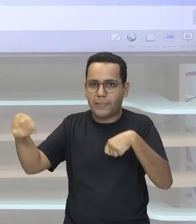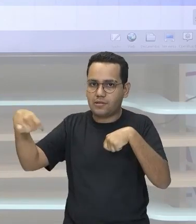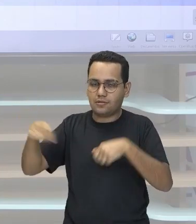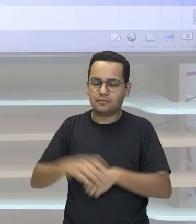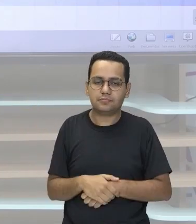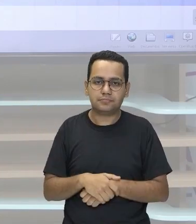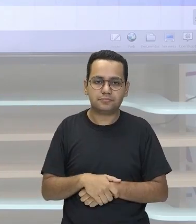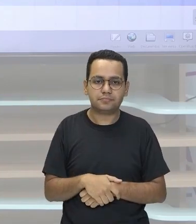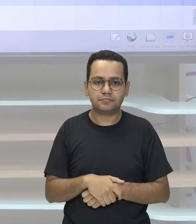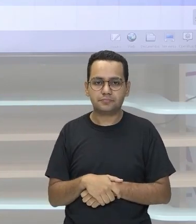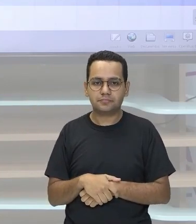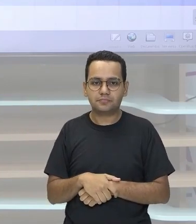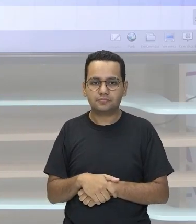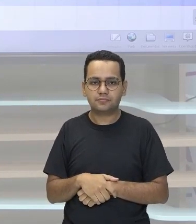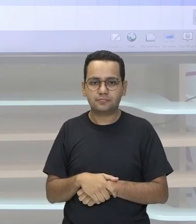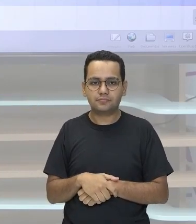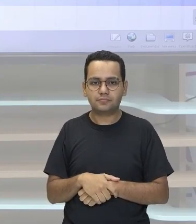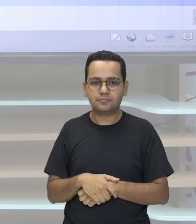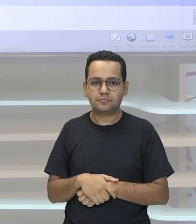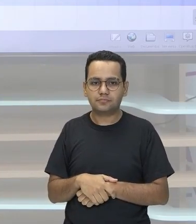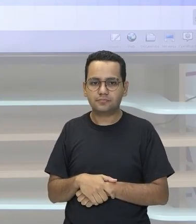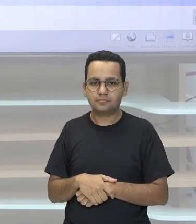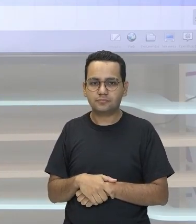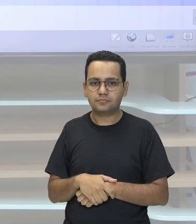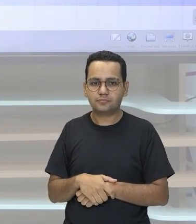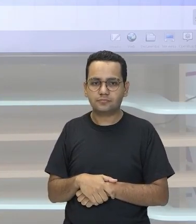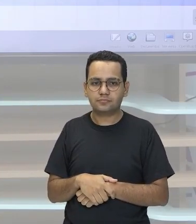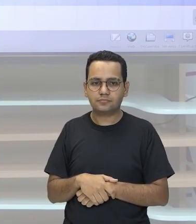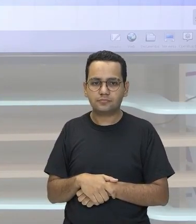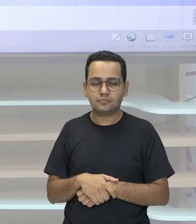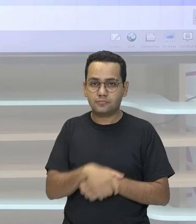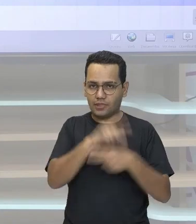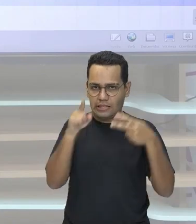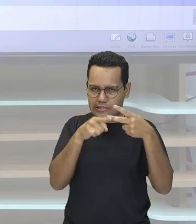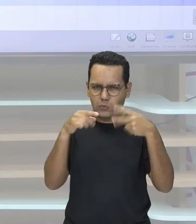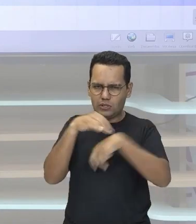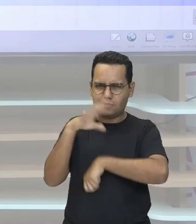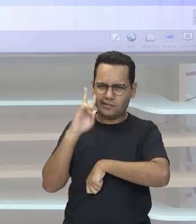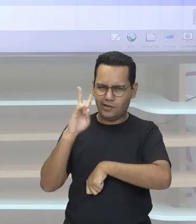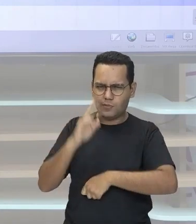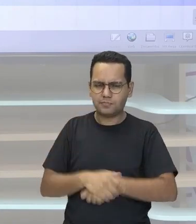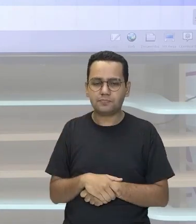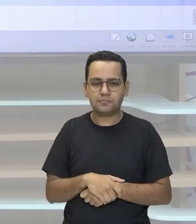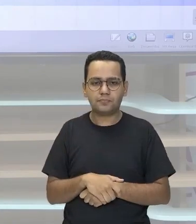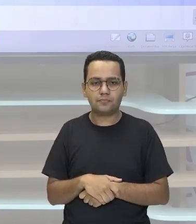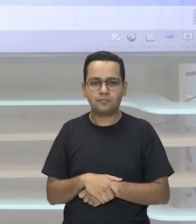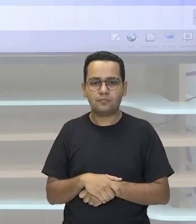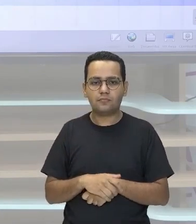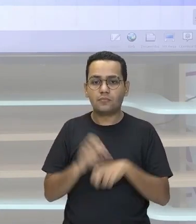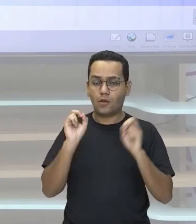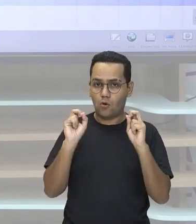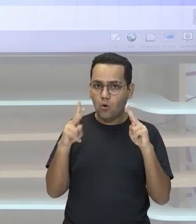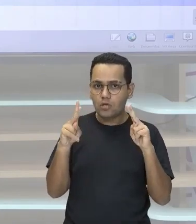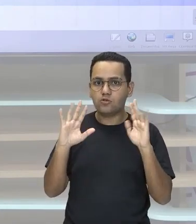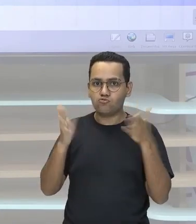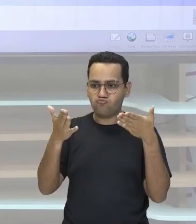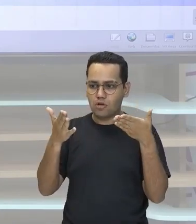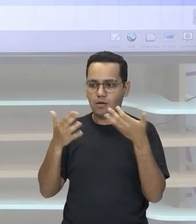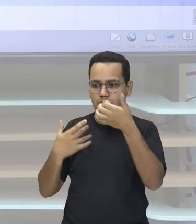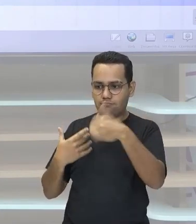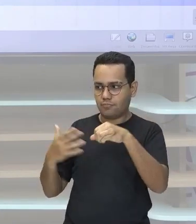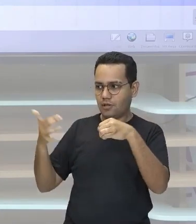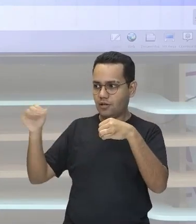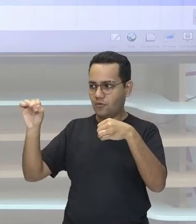Depois O que você vai fazer? Segundo passo Estando Já nessa situação